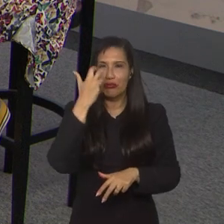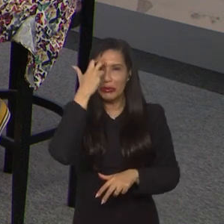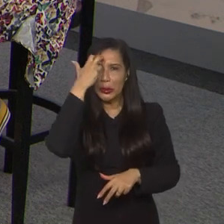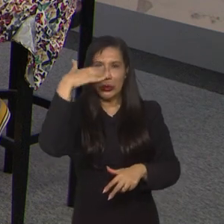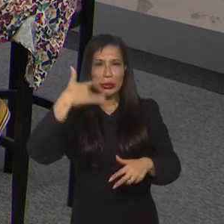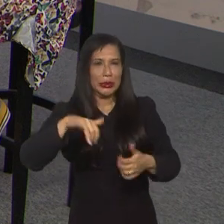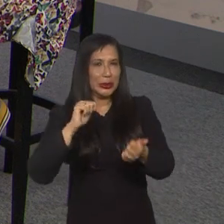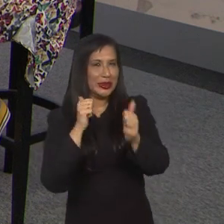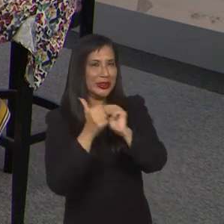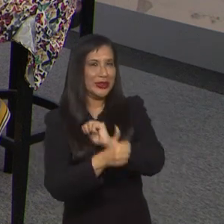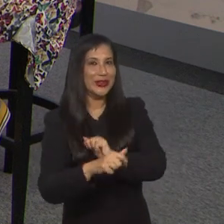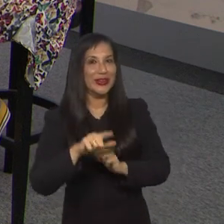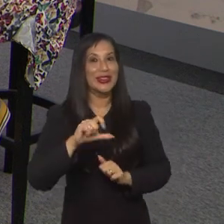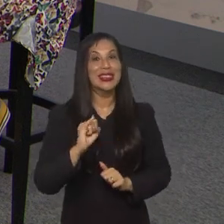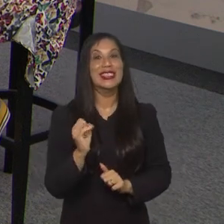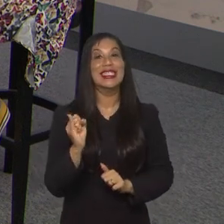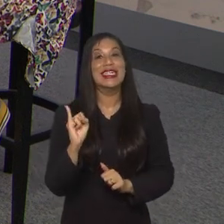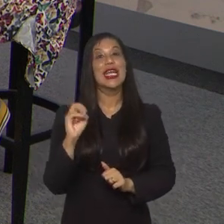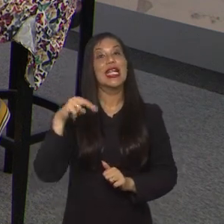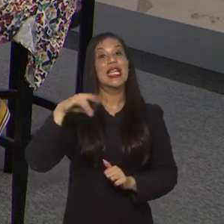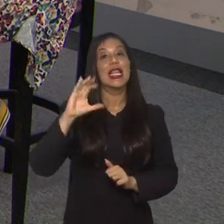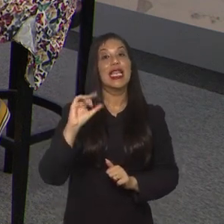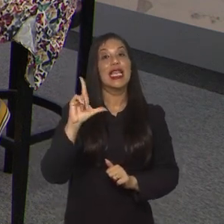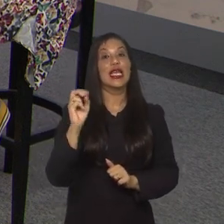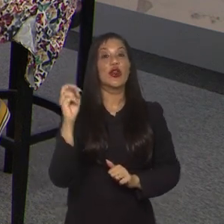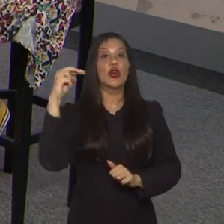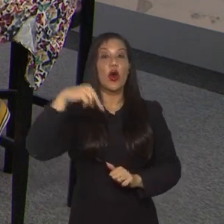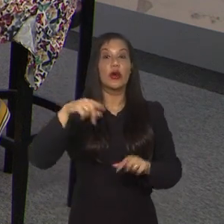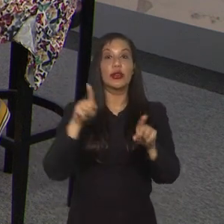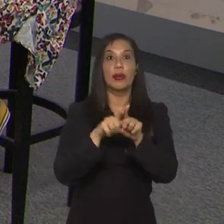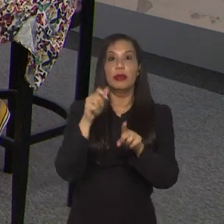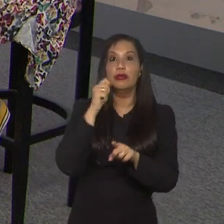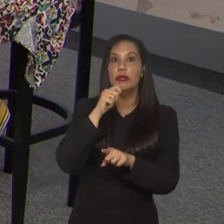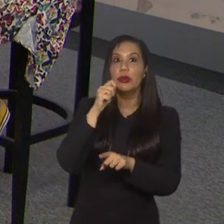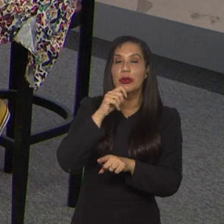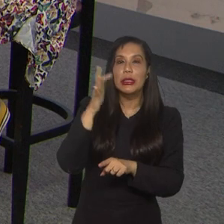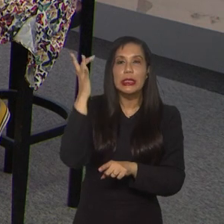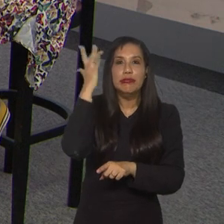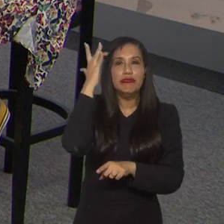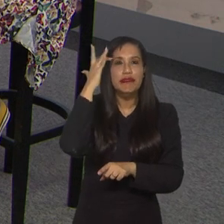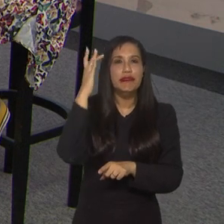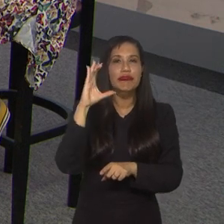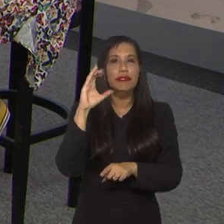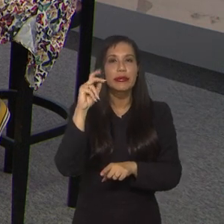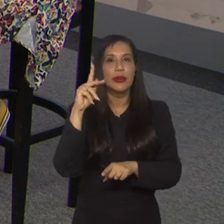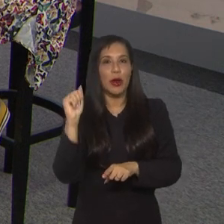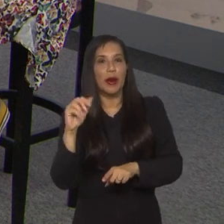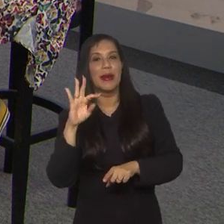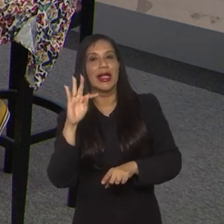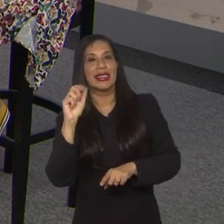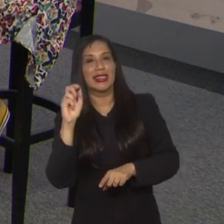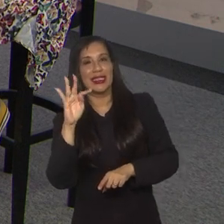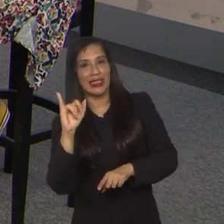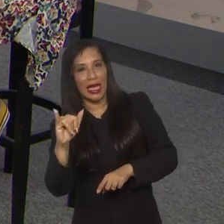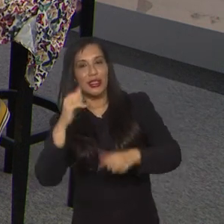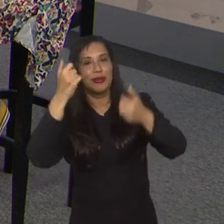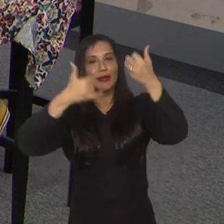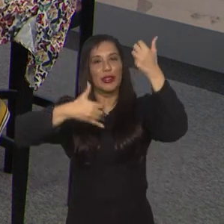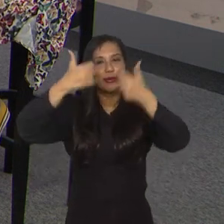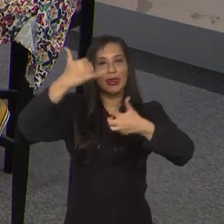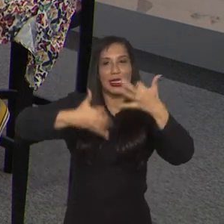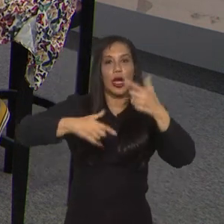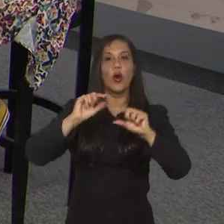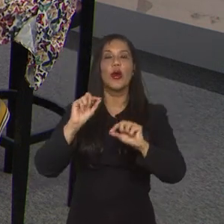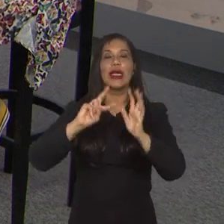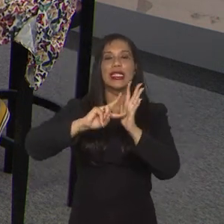enciclopédia esportiva Lincoln Chaves e uma das rainhas da Copa, Tatiane Vidal. Ela vai explicar muito bem o